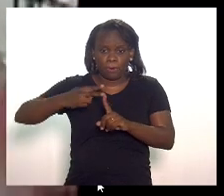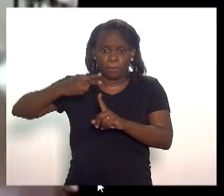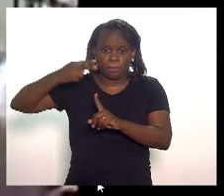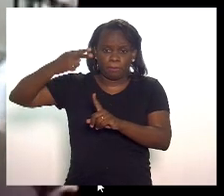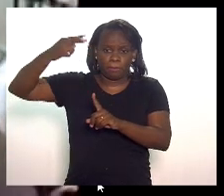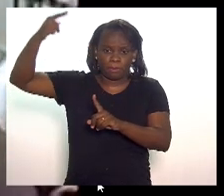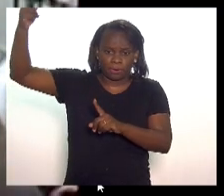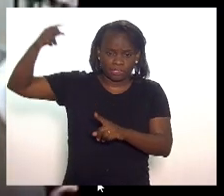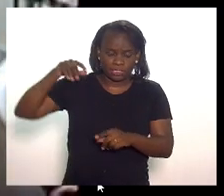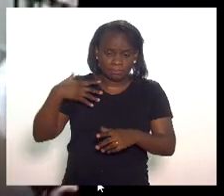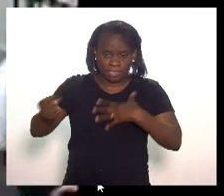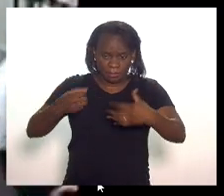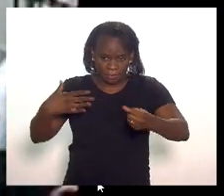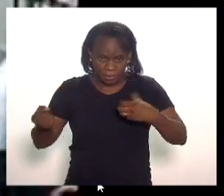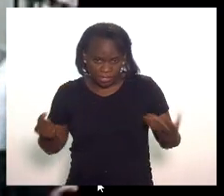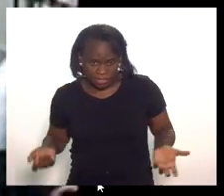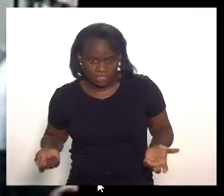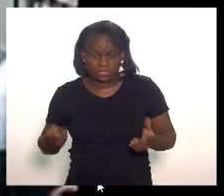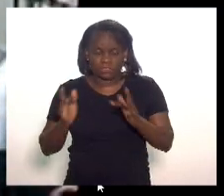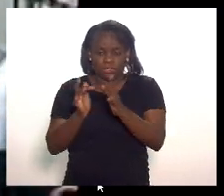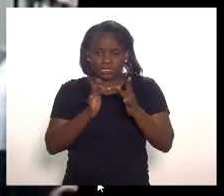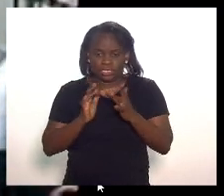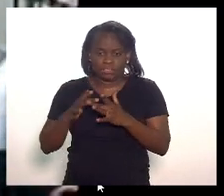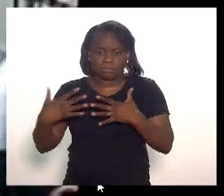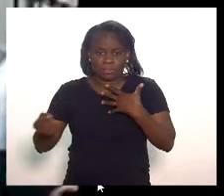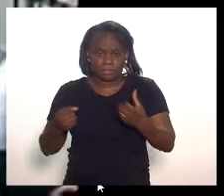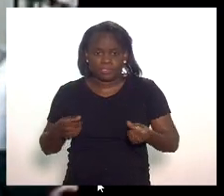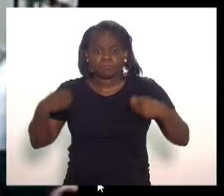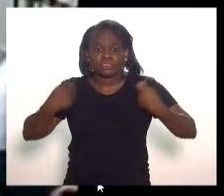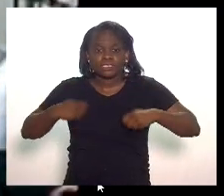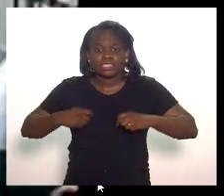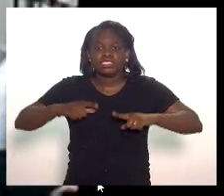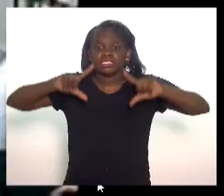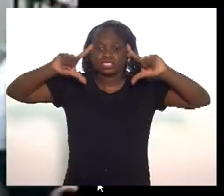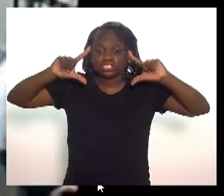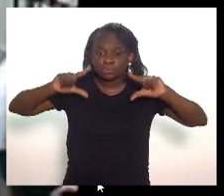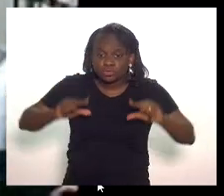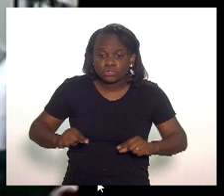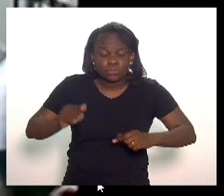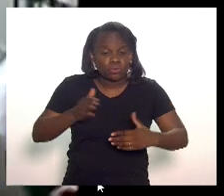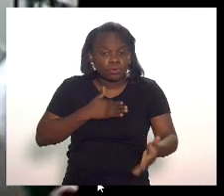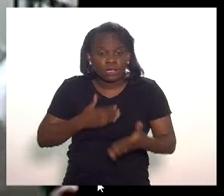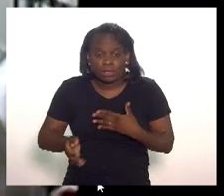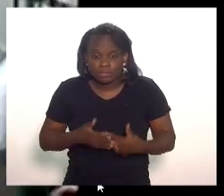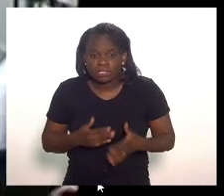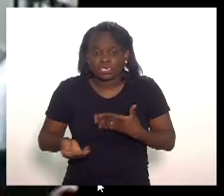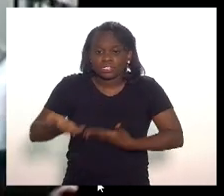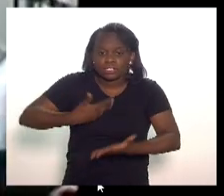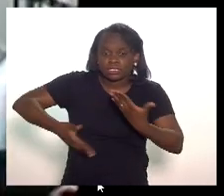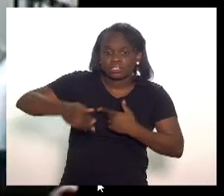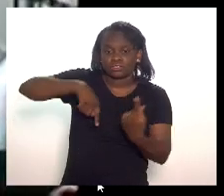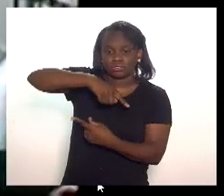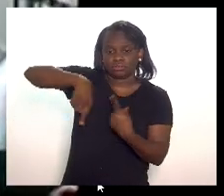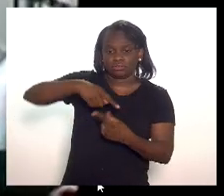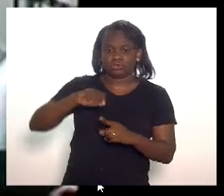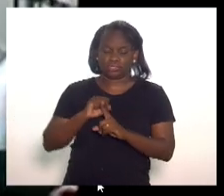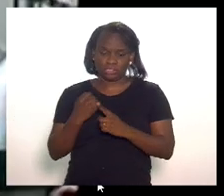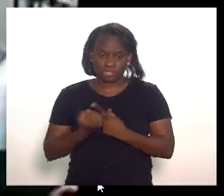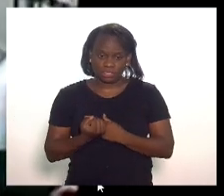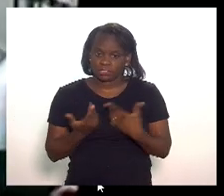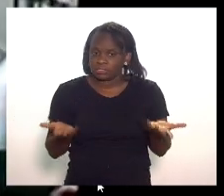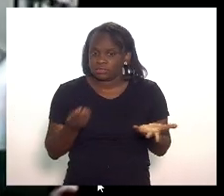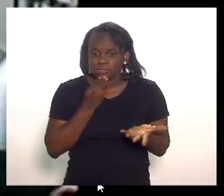na contaminação no contágio você tem que reduzir qualquer tipo de interação social e